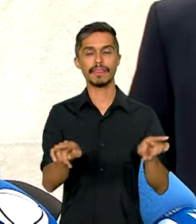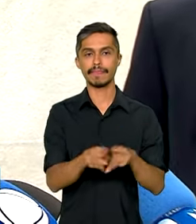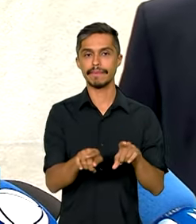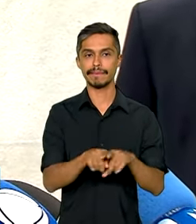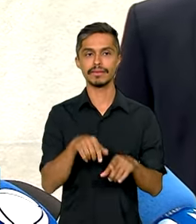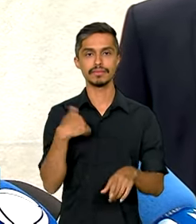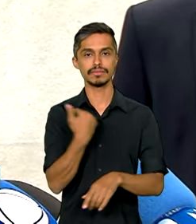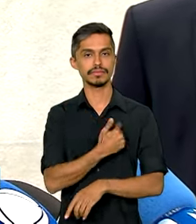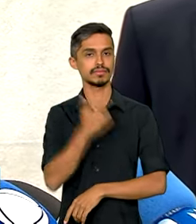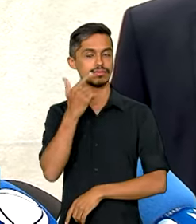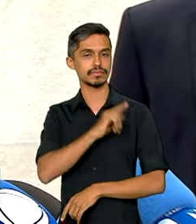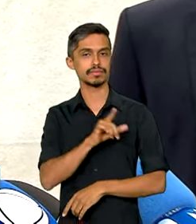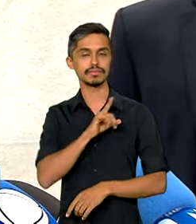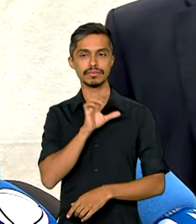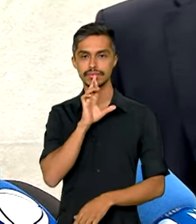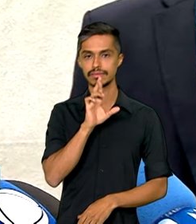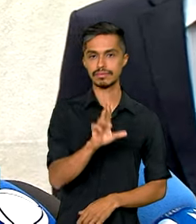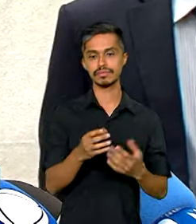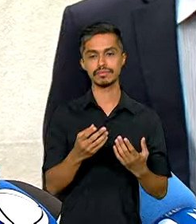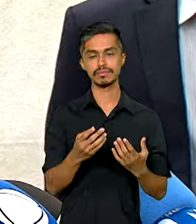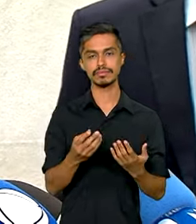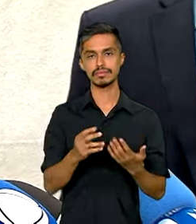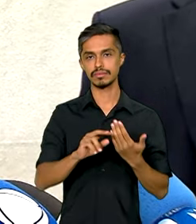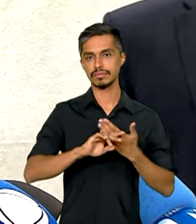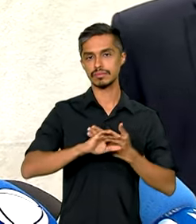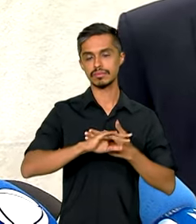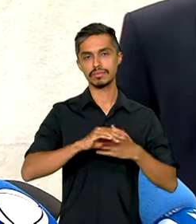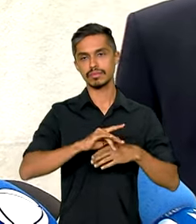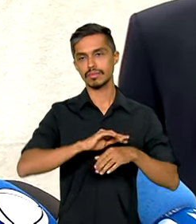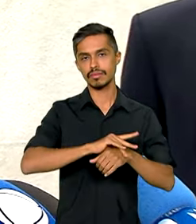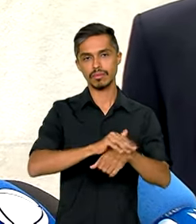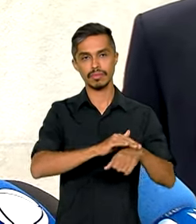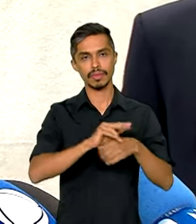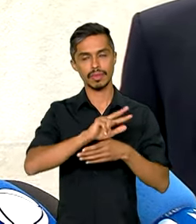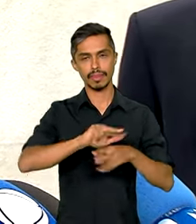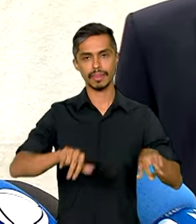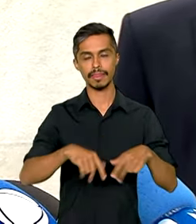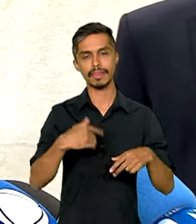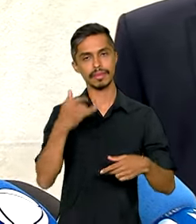tempo a gente consiga ter resultados epidemiológicos, que de fato a gente evite casos e hospitalizações.